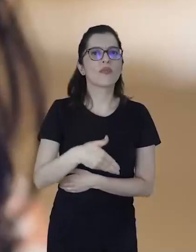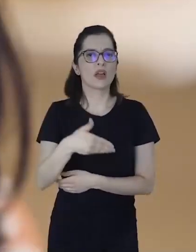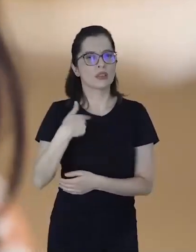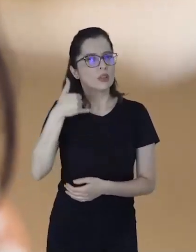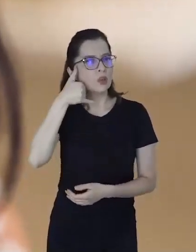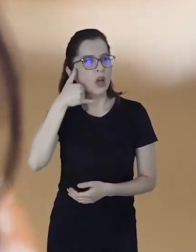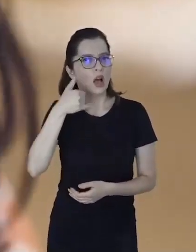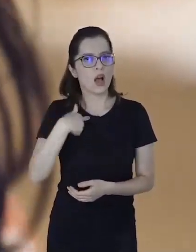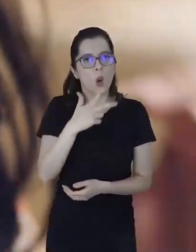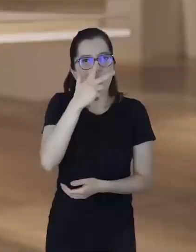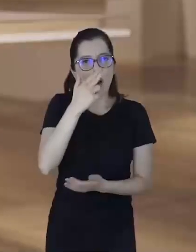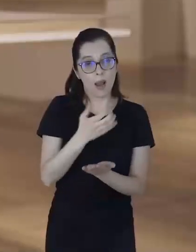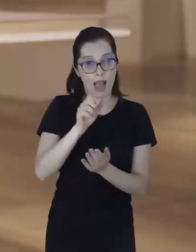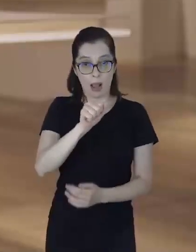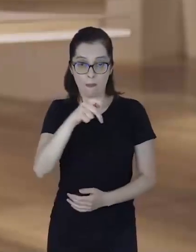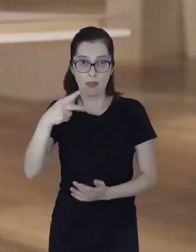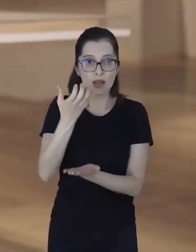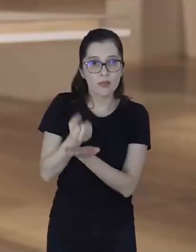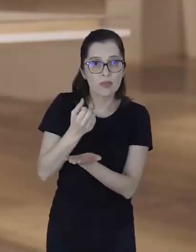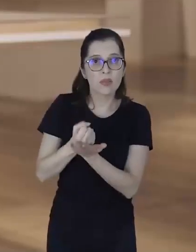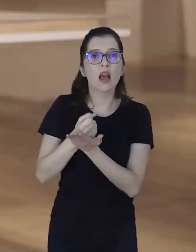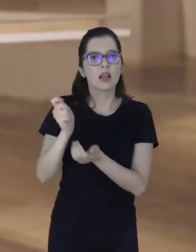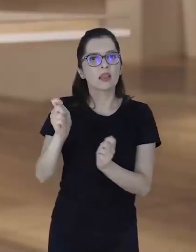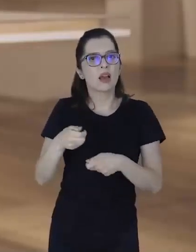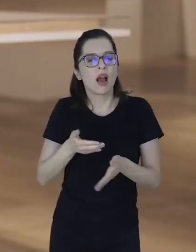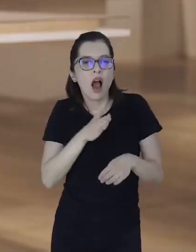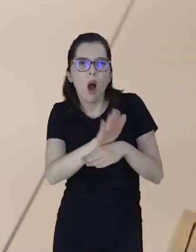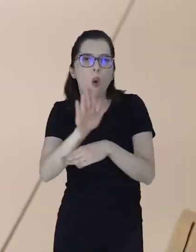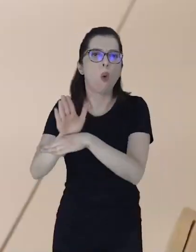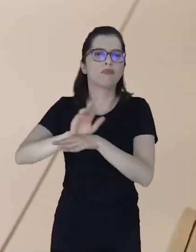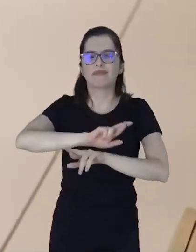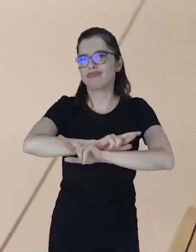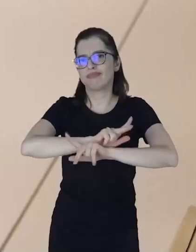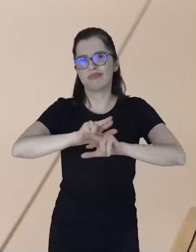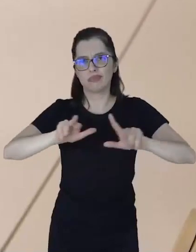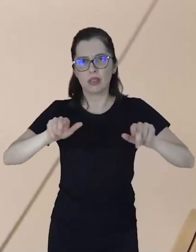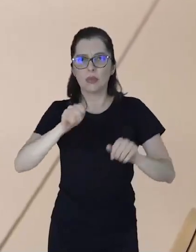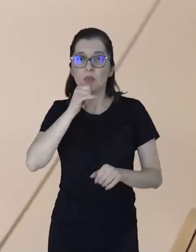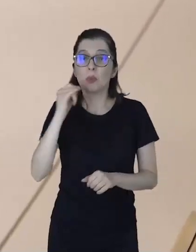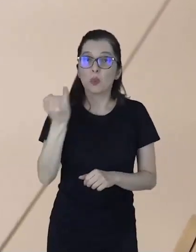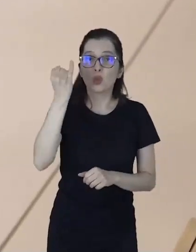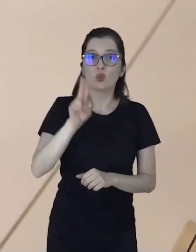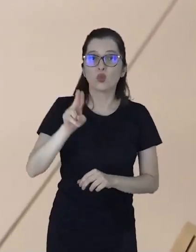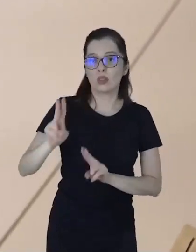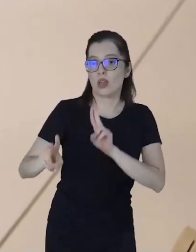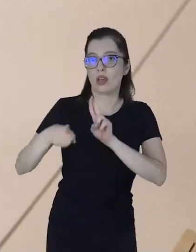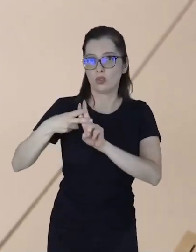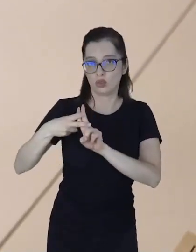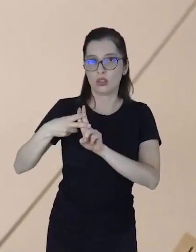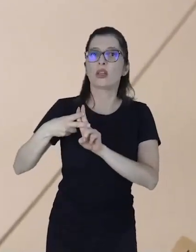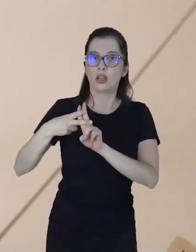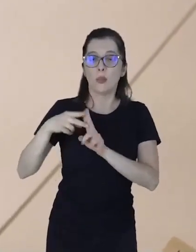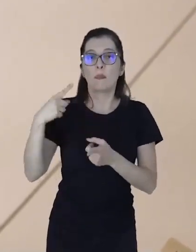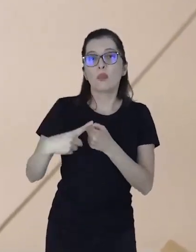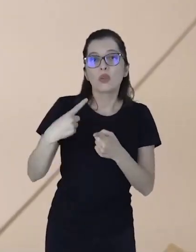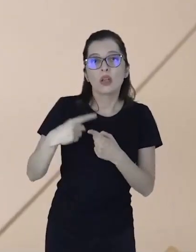quando eu venho aqui, eu já venho com o celular. Então, eu acho que o aplicativo, ele facilita muito. vários sentidos. E continua sendo importante usar a